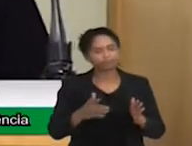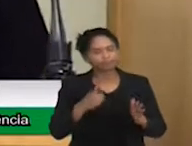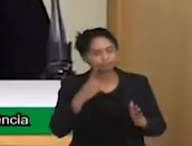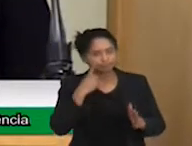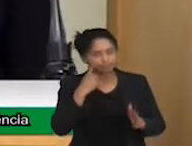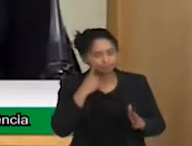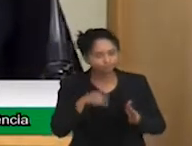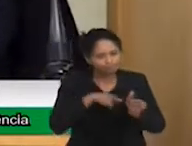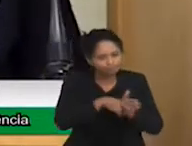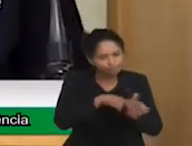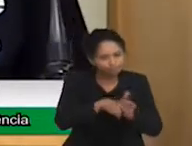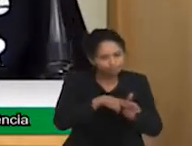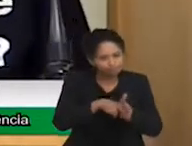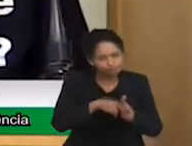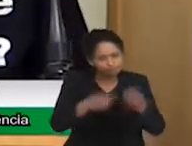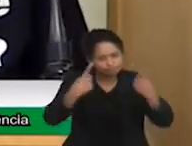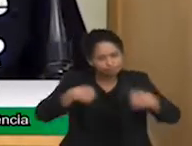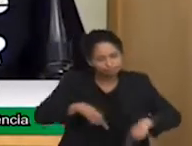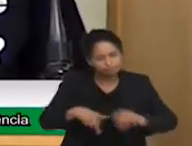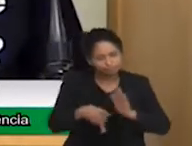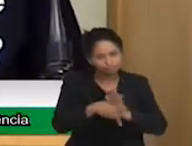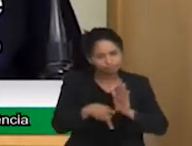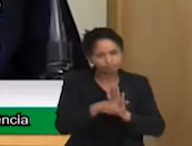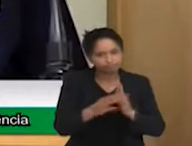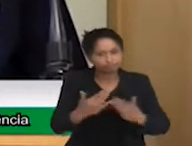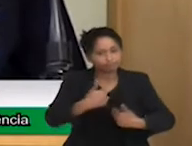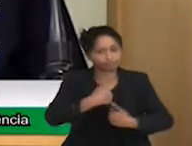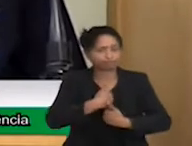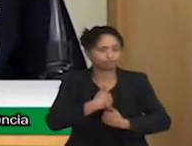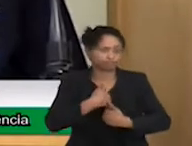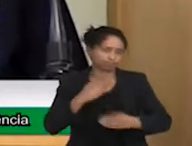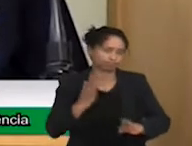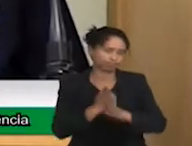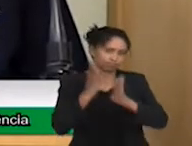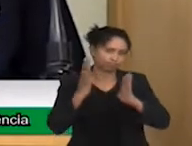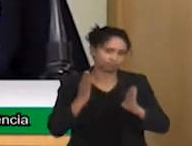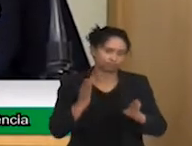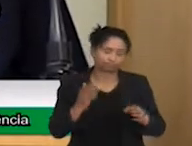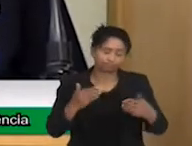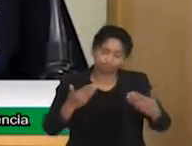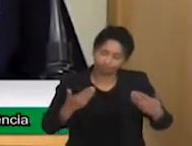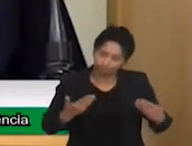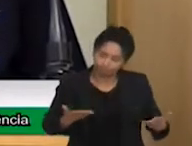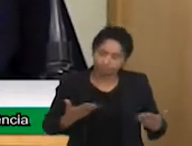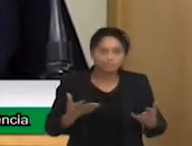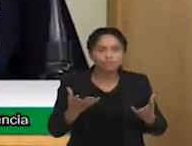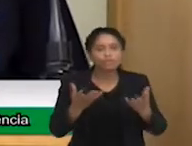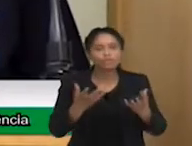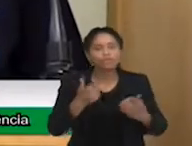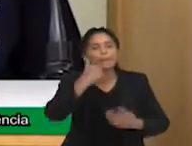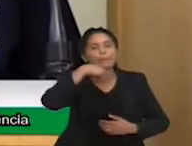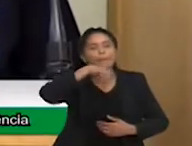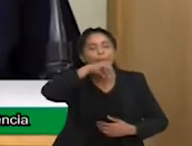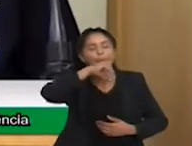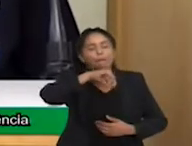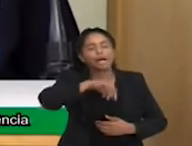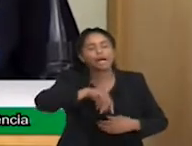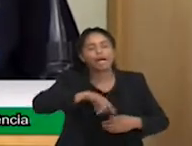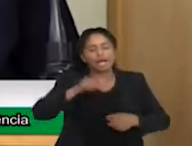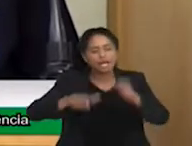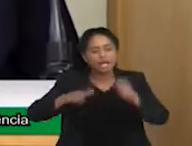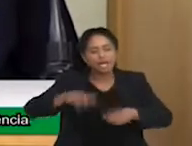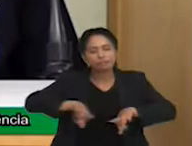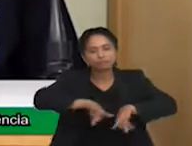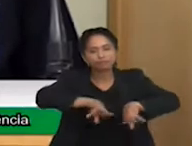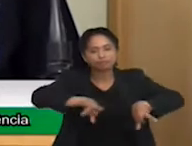Aqui eu espero ser muitas nessa fala. Quero honrá-las e representá-las. Espero honrar